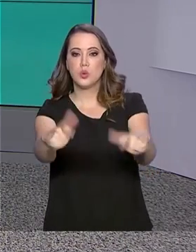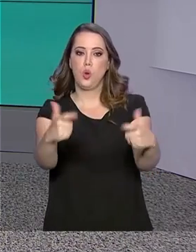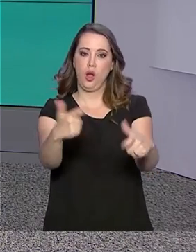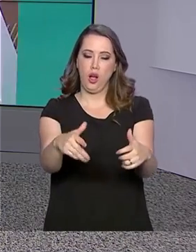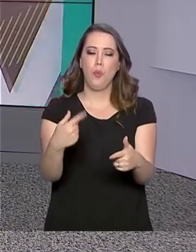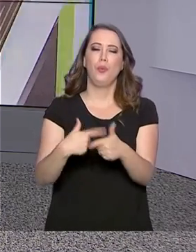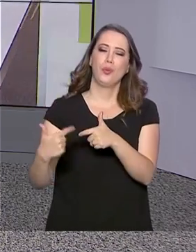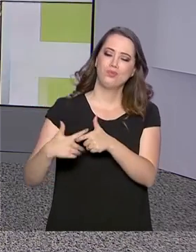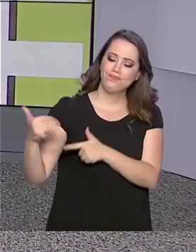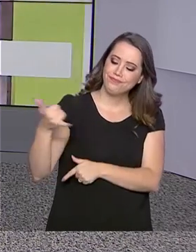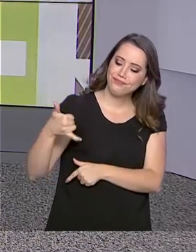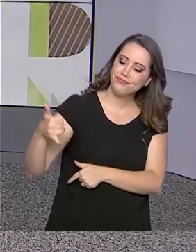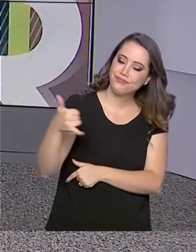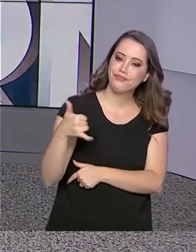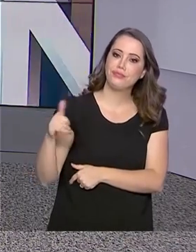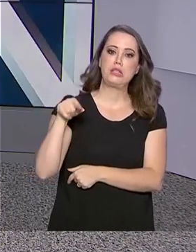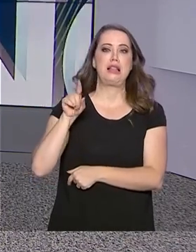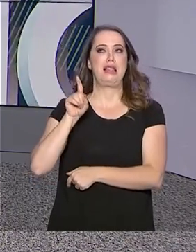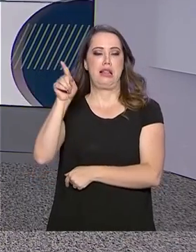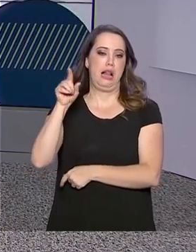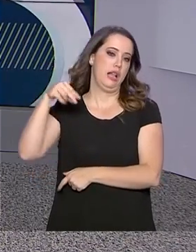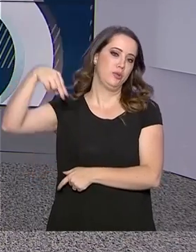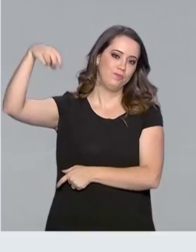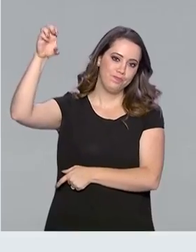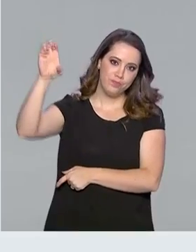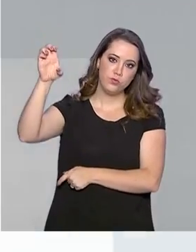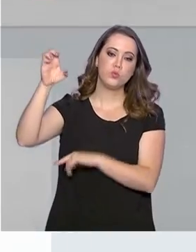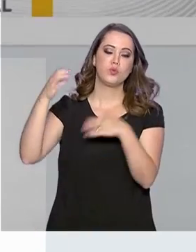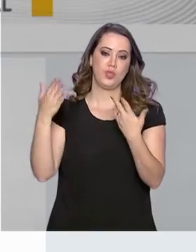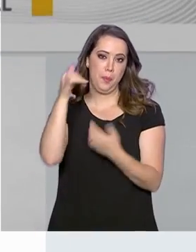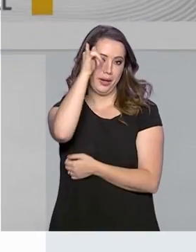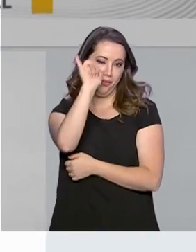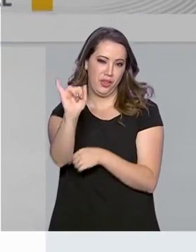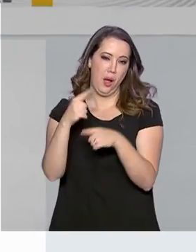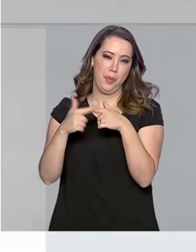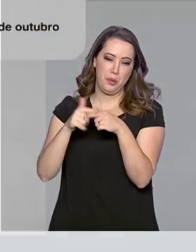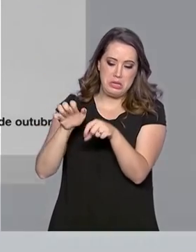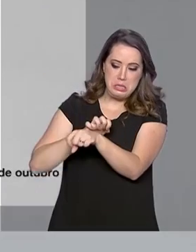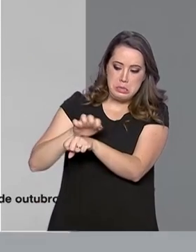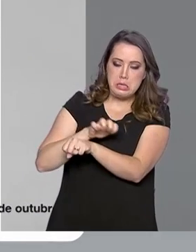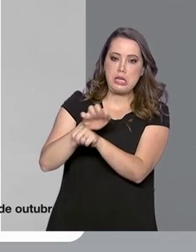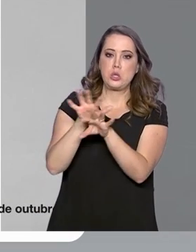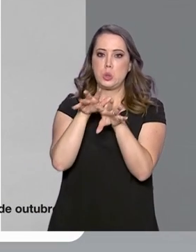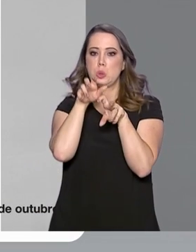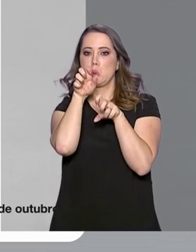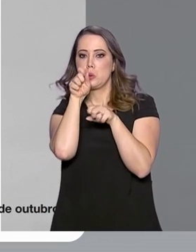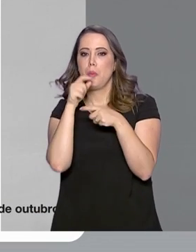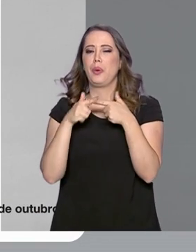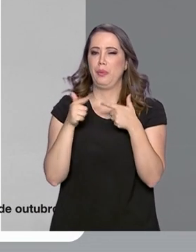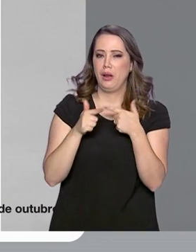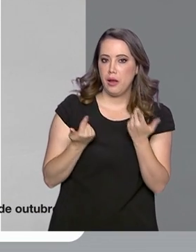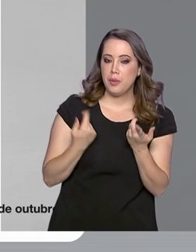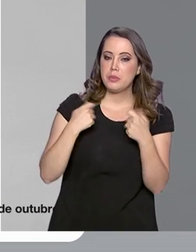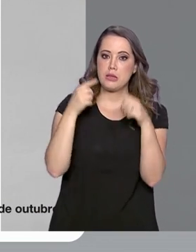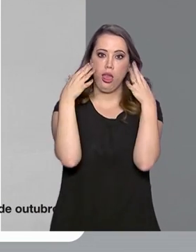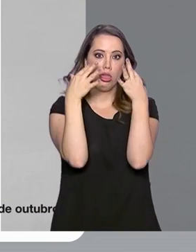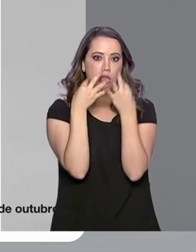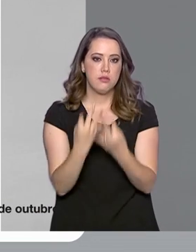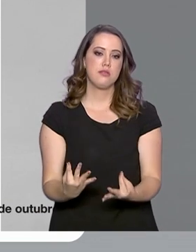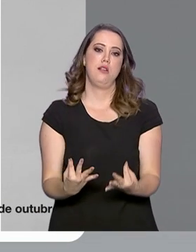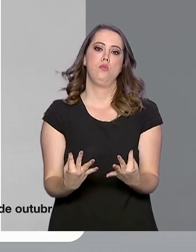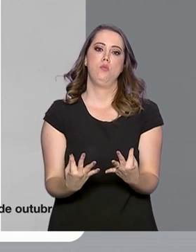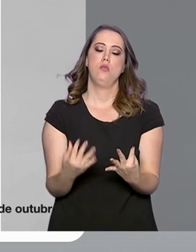pelo derramamento de petróleo no Nordeste. Para evitar intoxicações e outros riscos, é preciso ficar atento a algumas